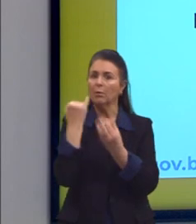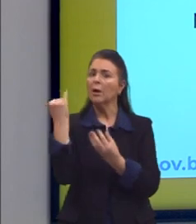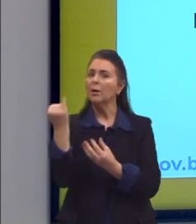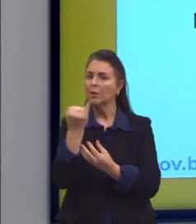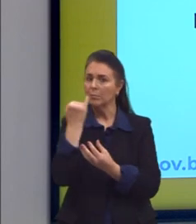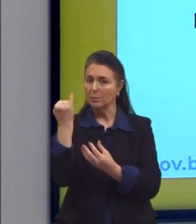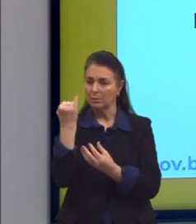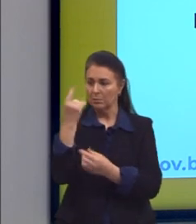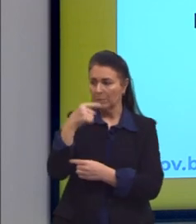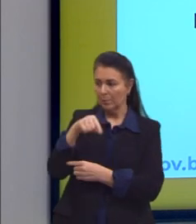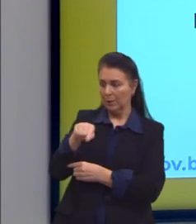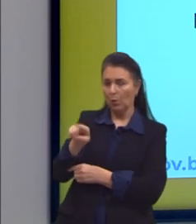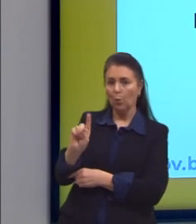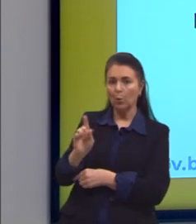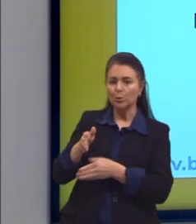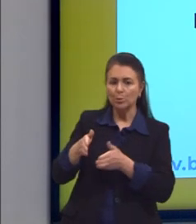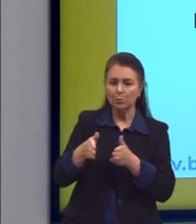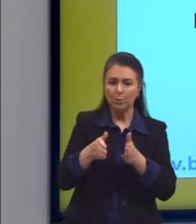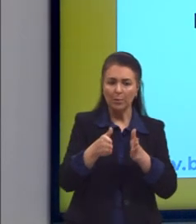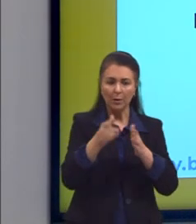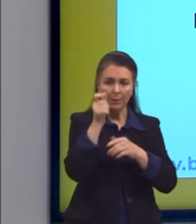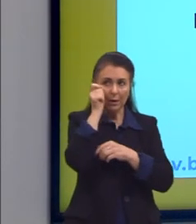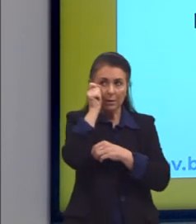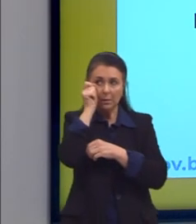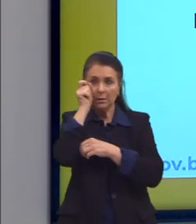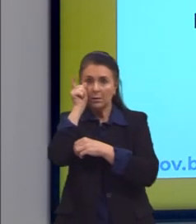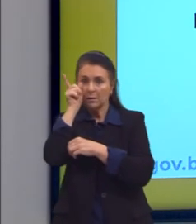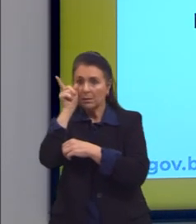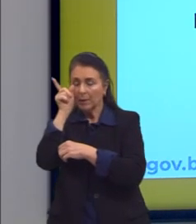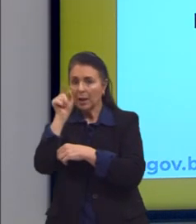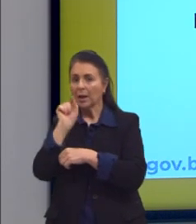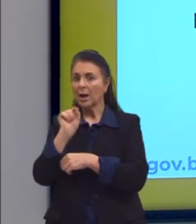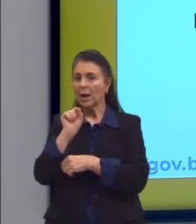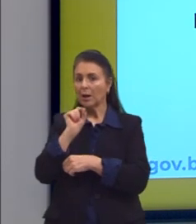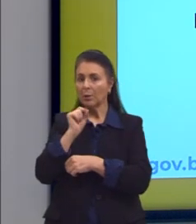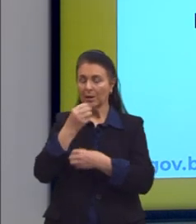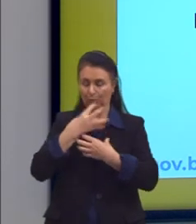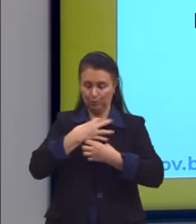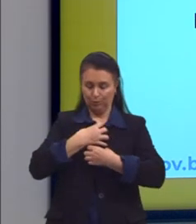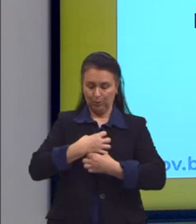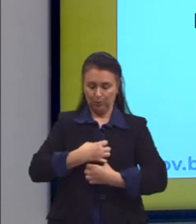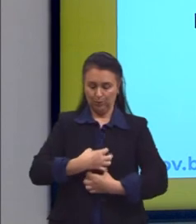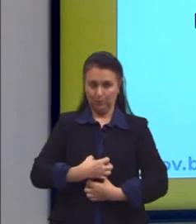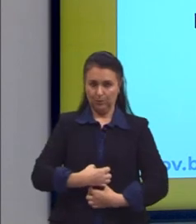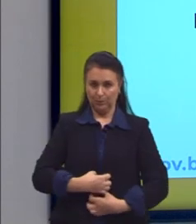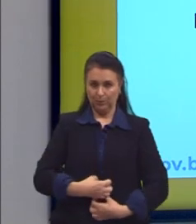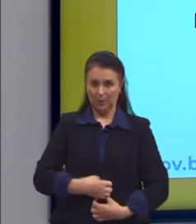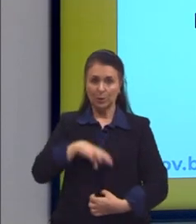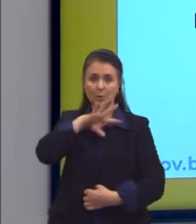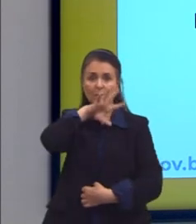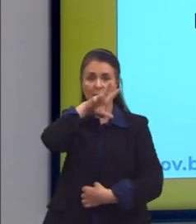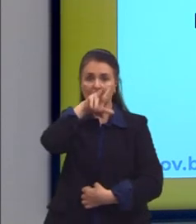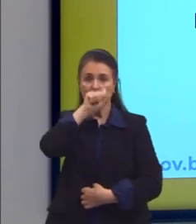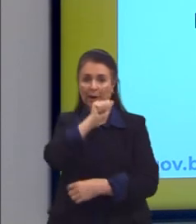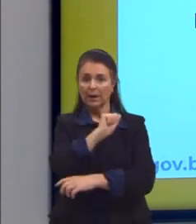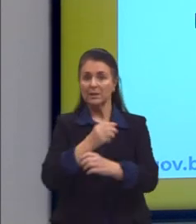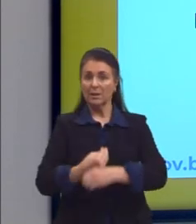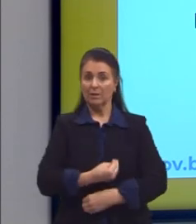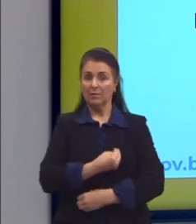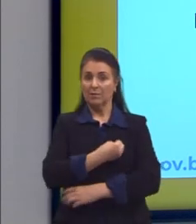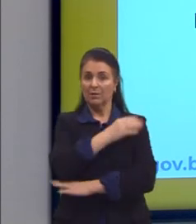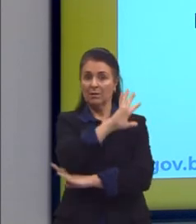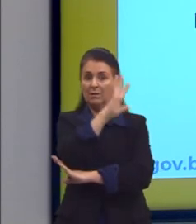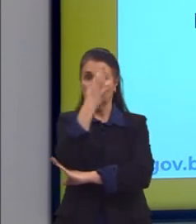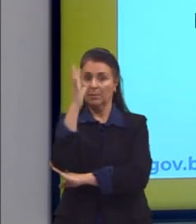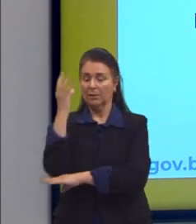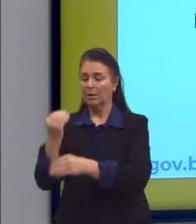Para outras, o caminho para despertar passava pelo sistema digestivo dos animais silvestres. Essa planta